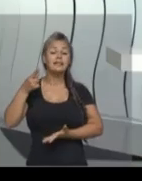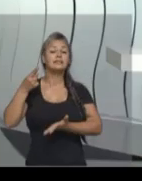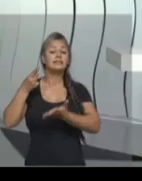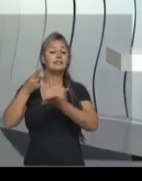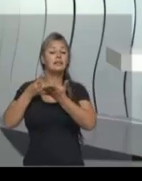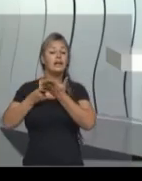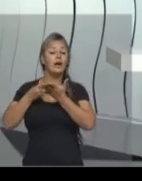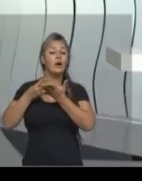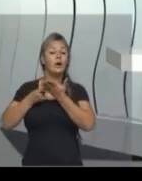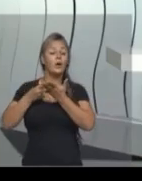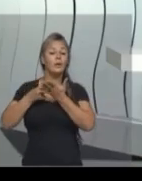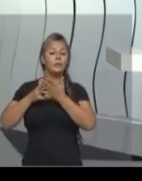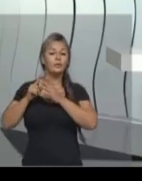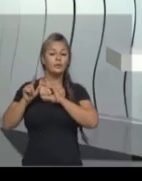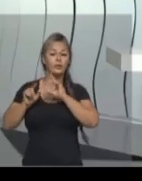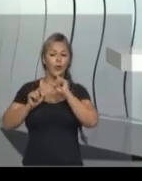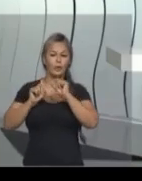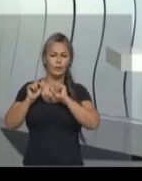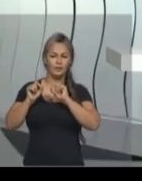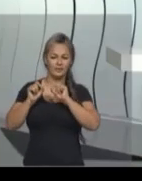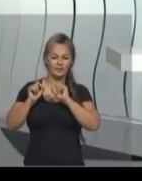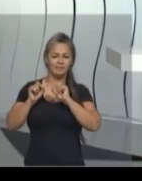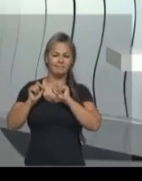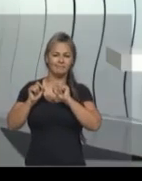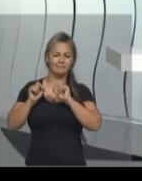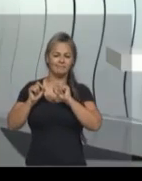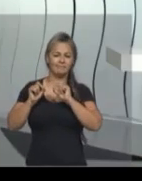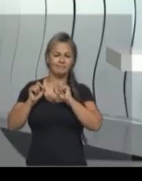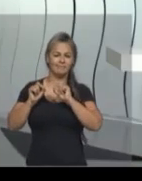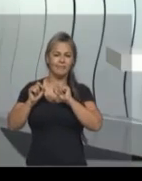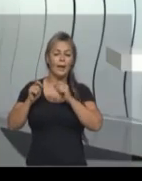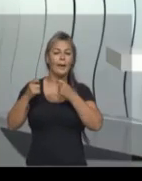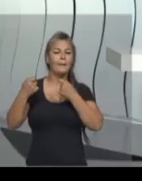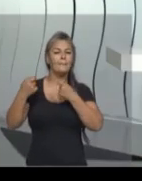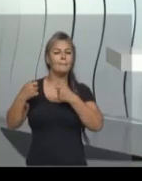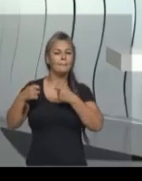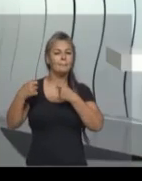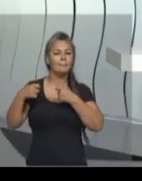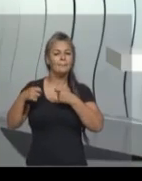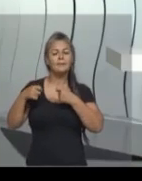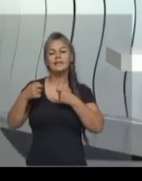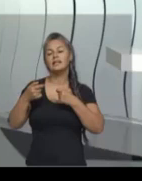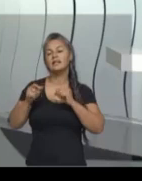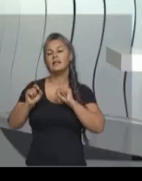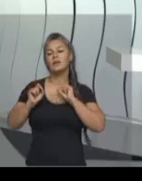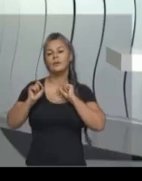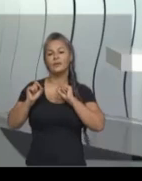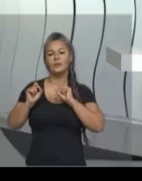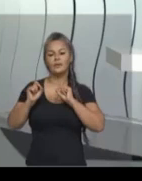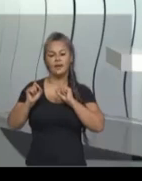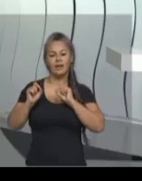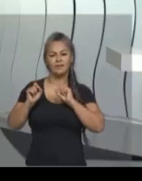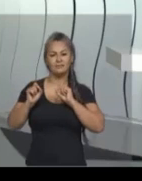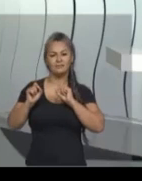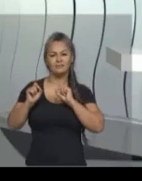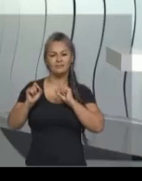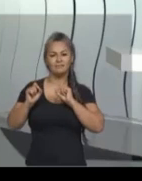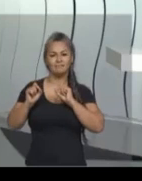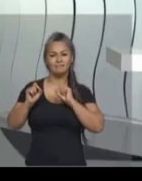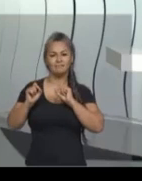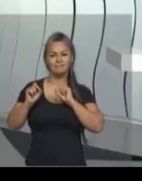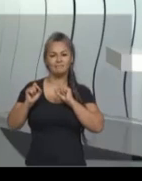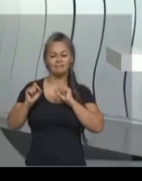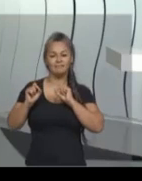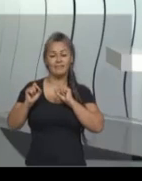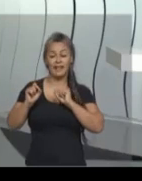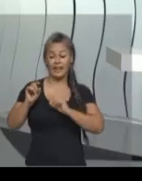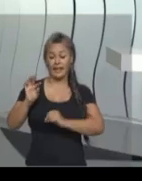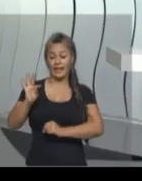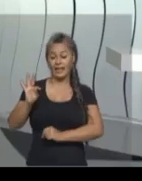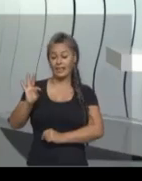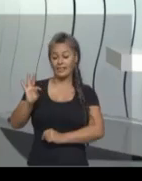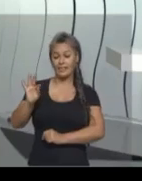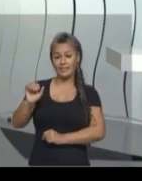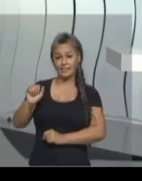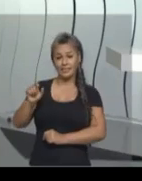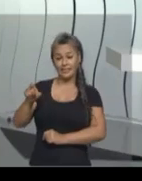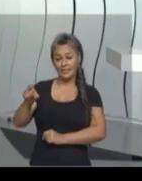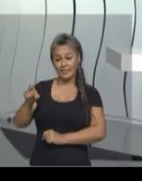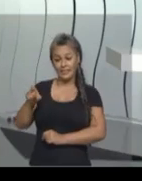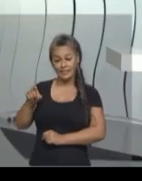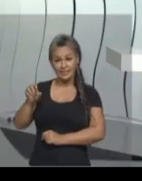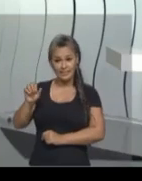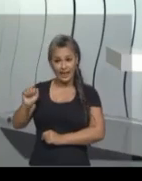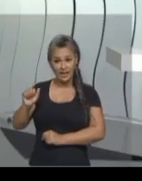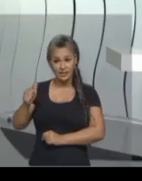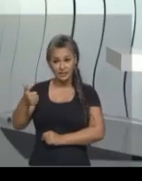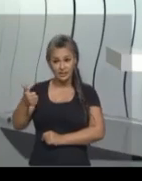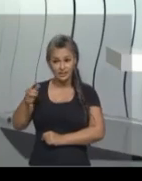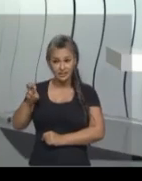começo da aula. Você se lembra? A Inglaterra exigiu a manutenção da taxa alfandegária de 15